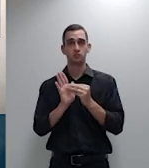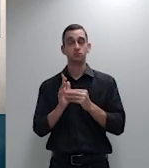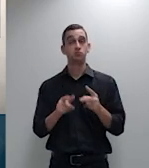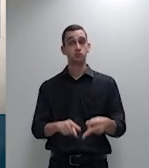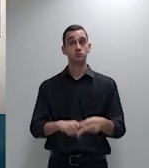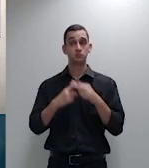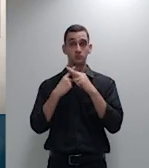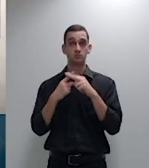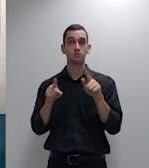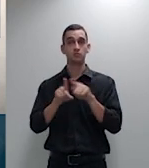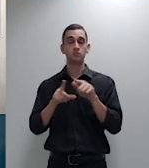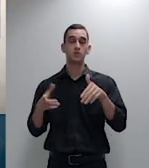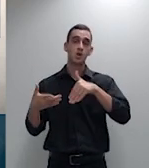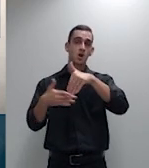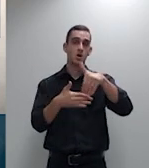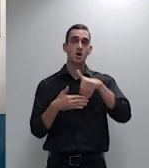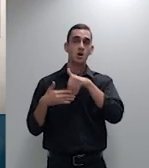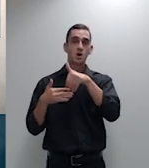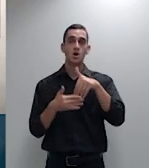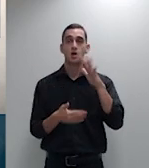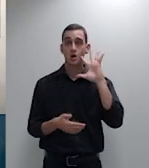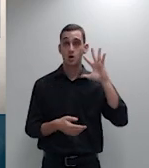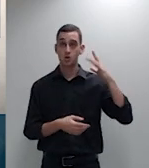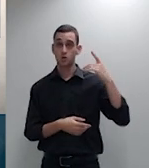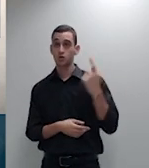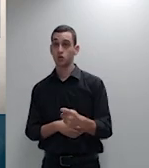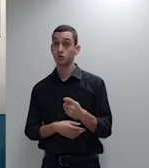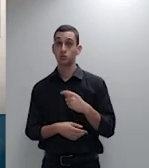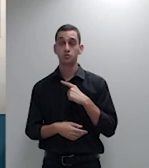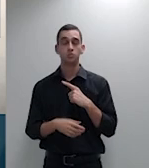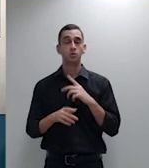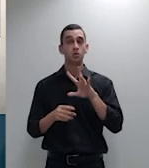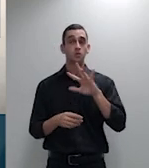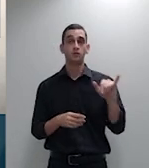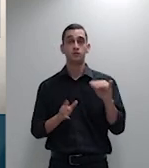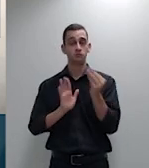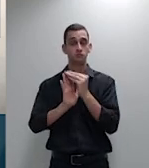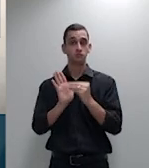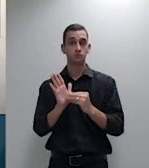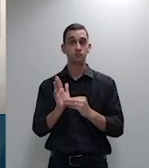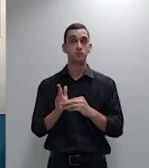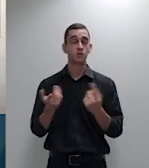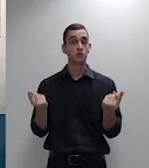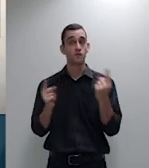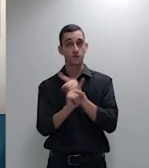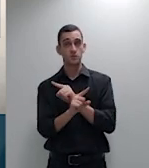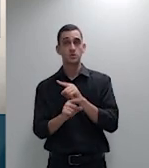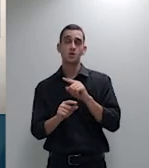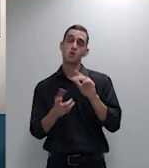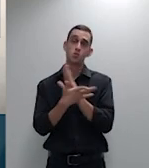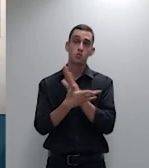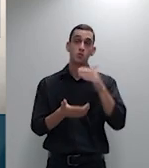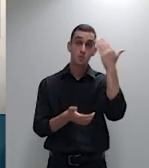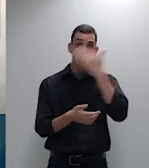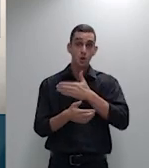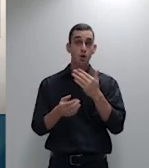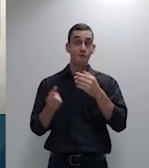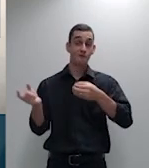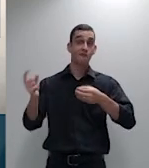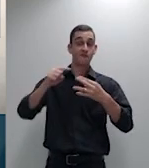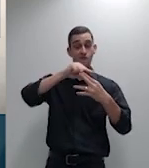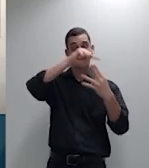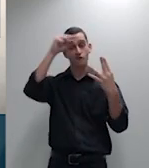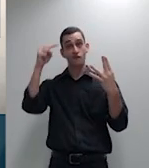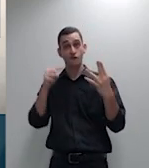a cor seja fornecida a atuária com inversão do donos da prova aos autos e para que se houver